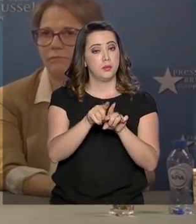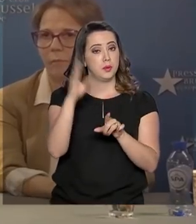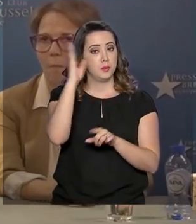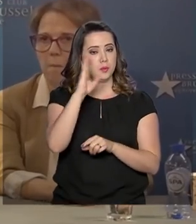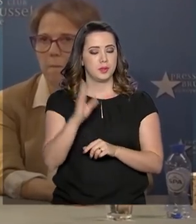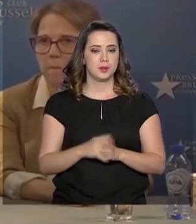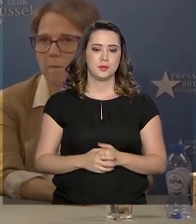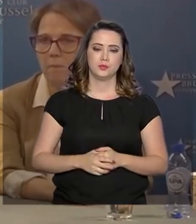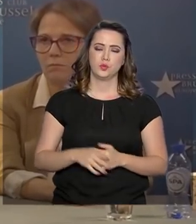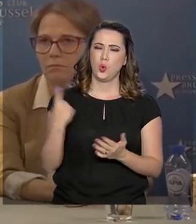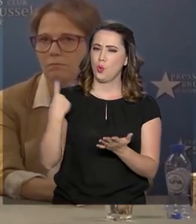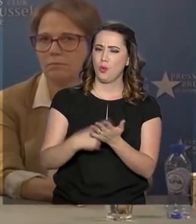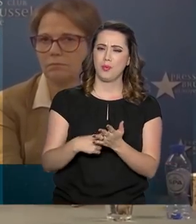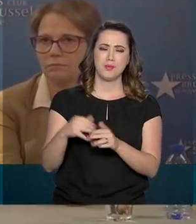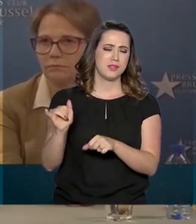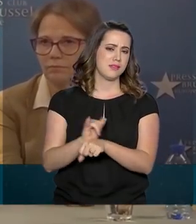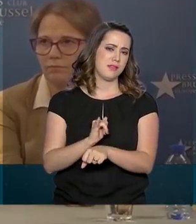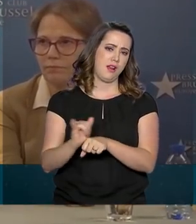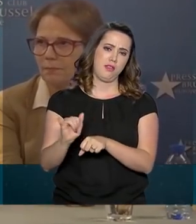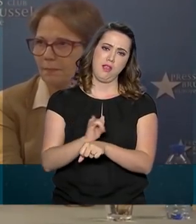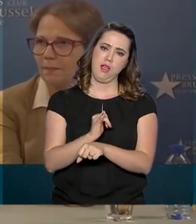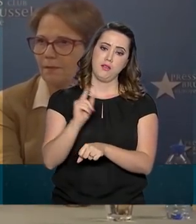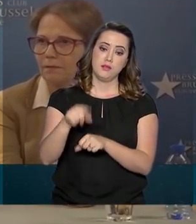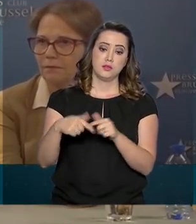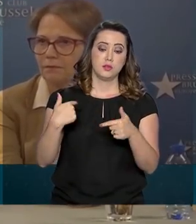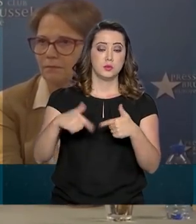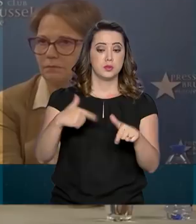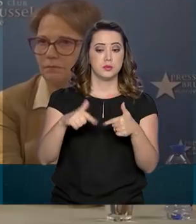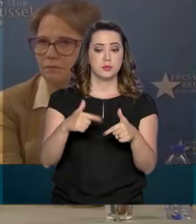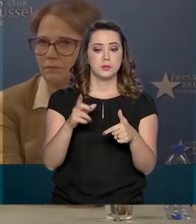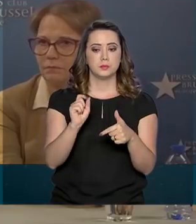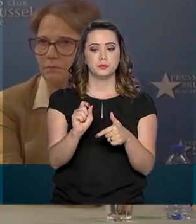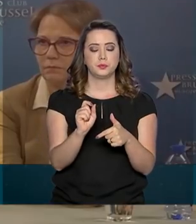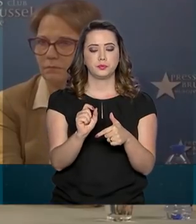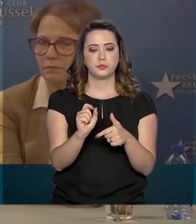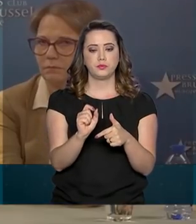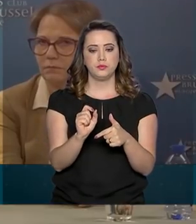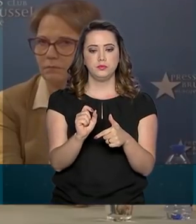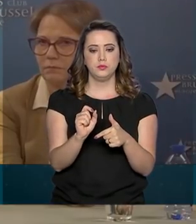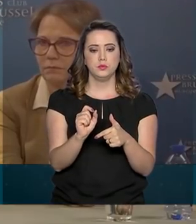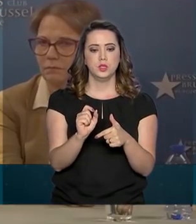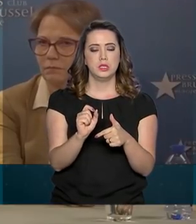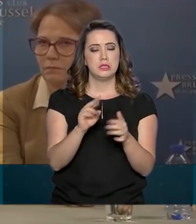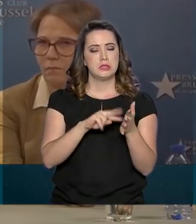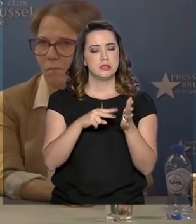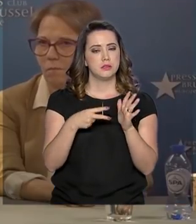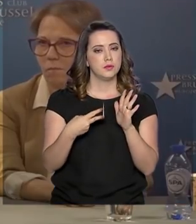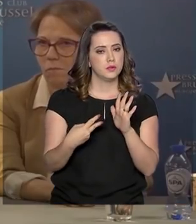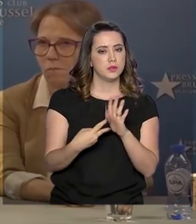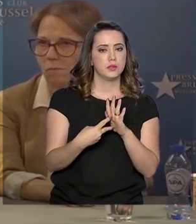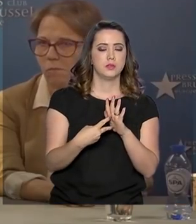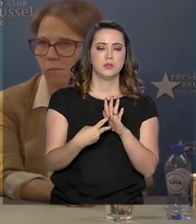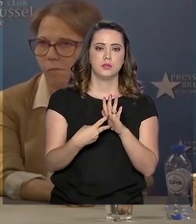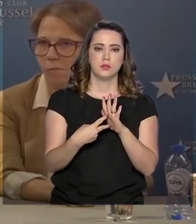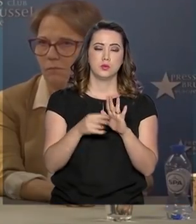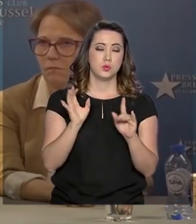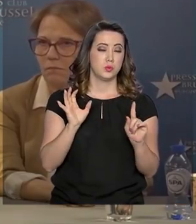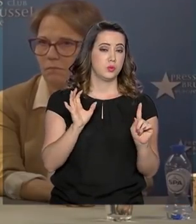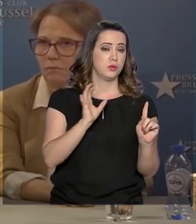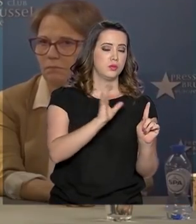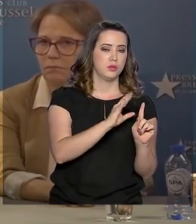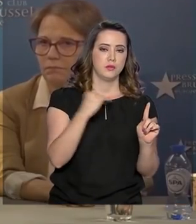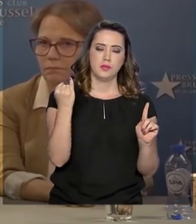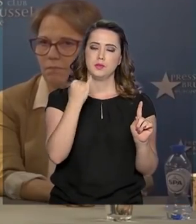É um acordo estratégico, de que é uma iniciativa que vai se traduzir num impacto